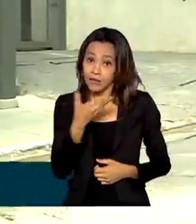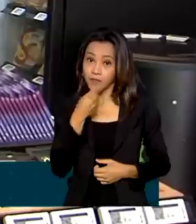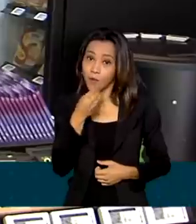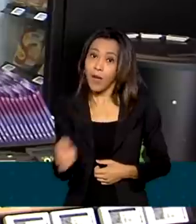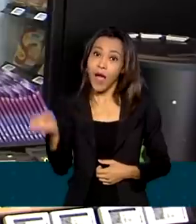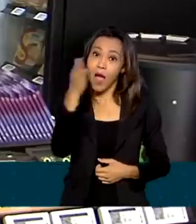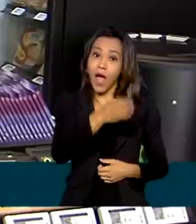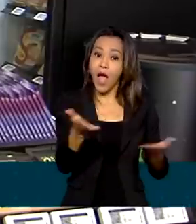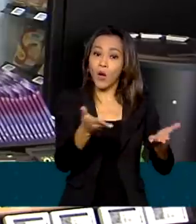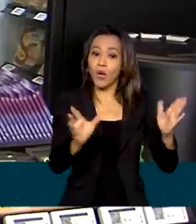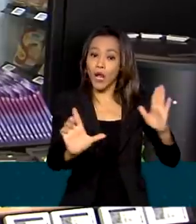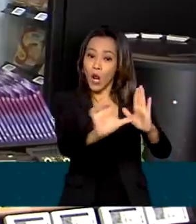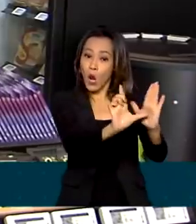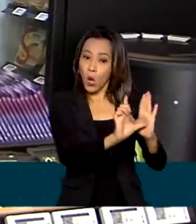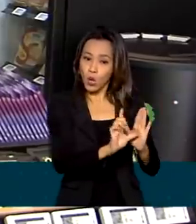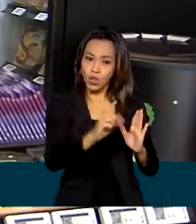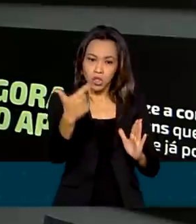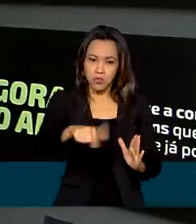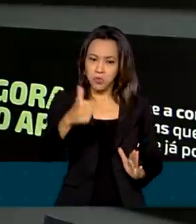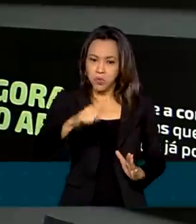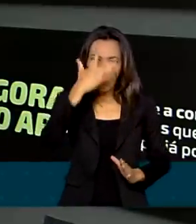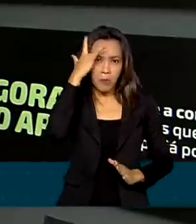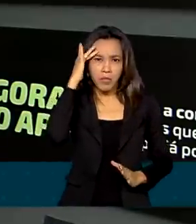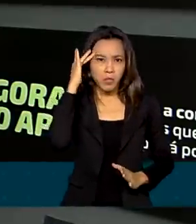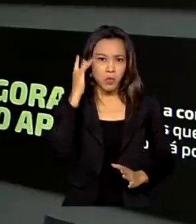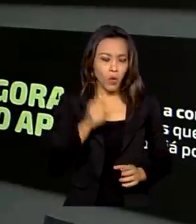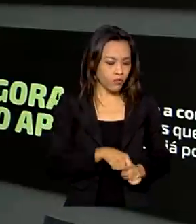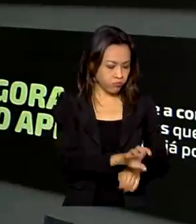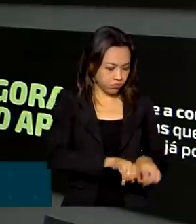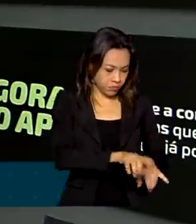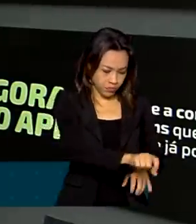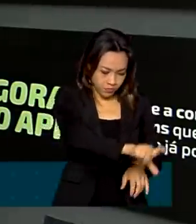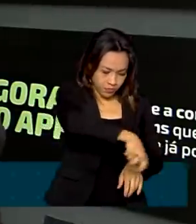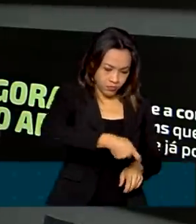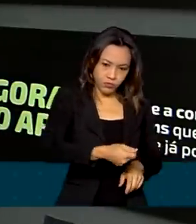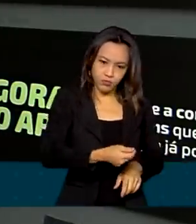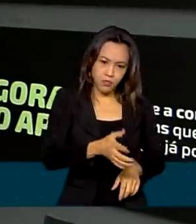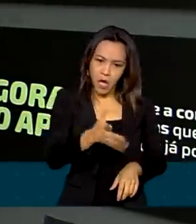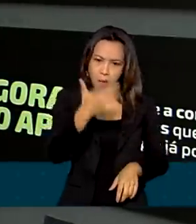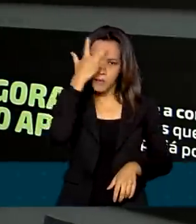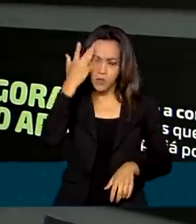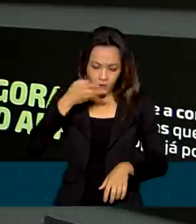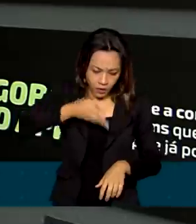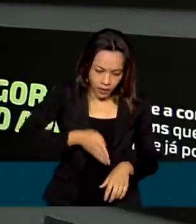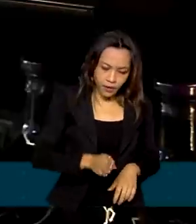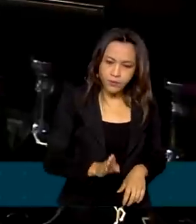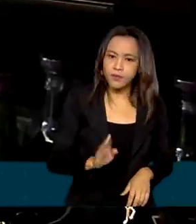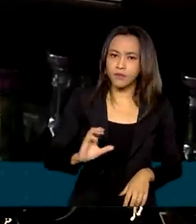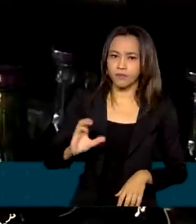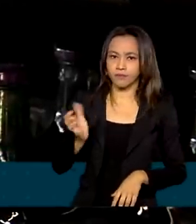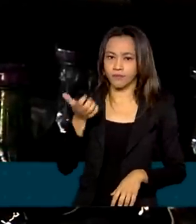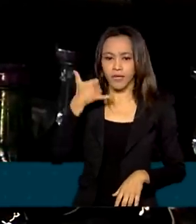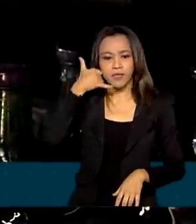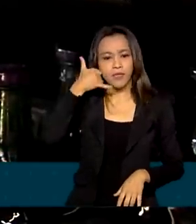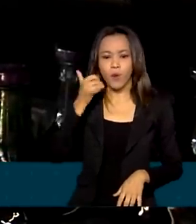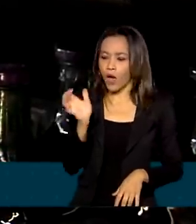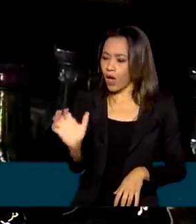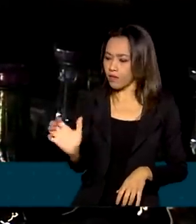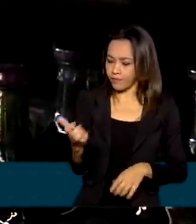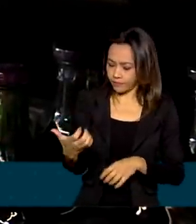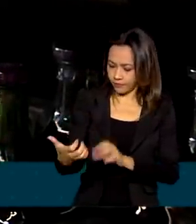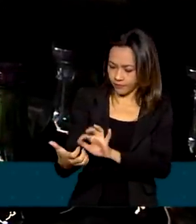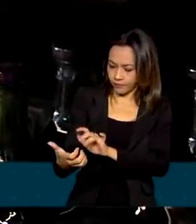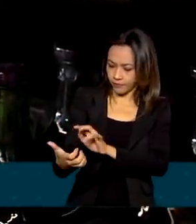conveniências que não tem caixa nem vendedor. O cliente acessa o local e registra as compras com o celular. A conta vai